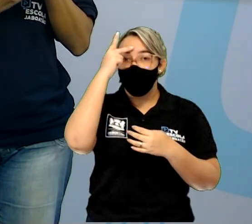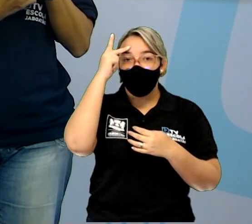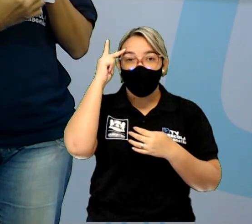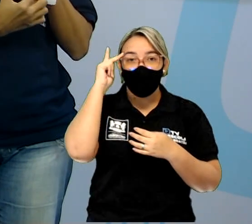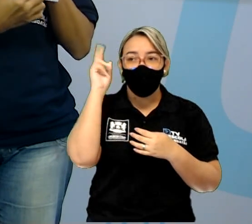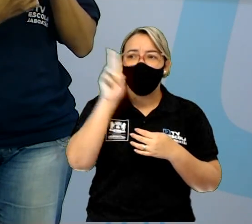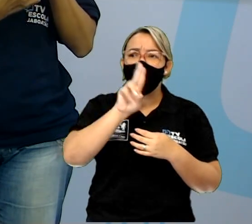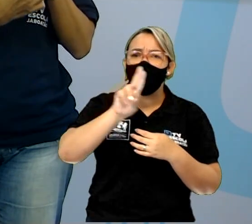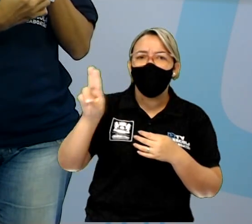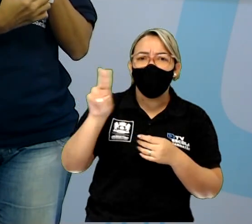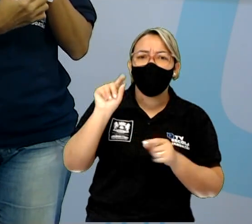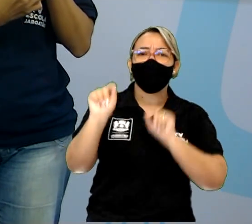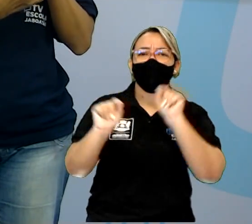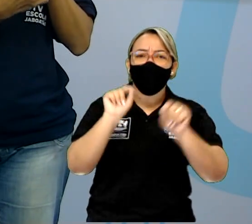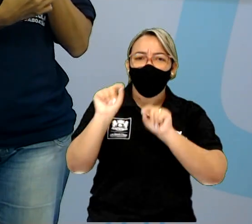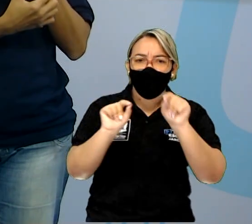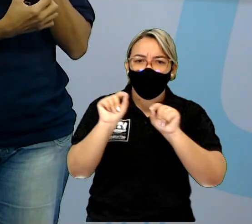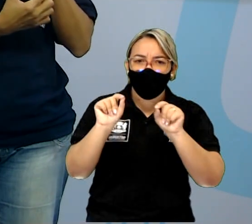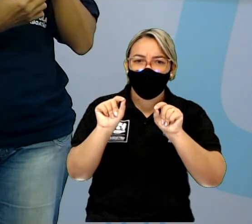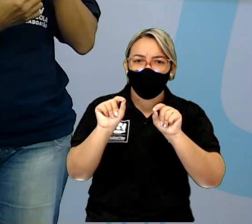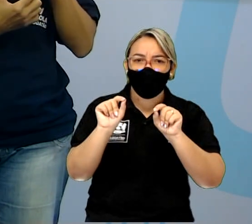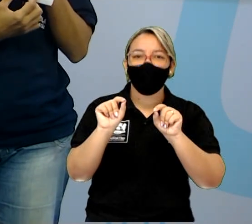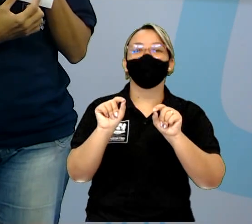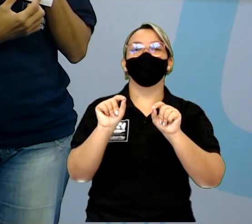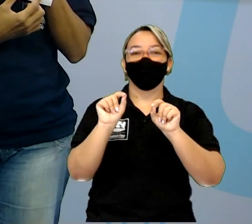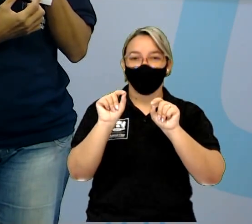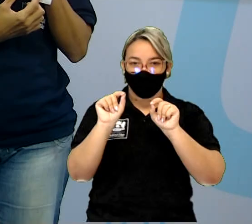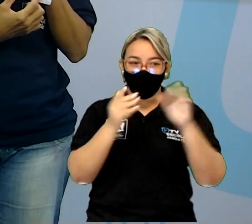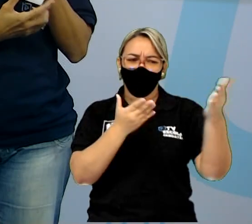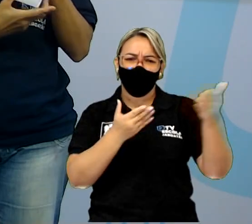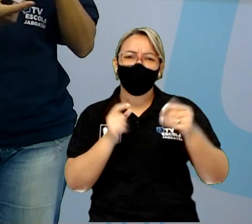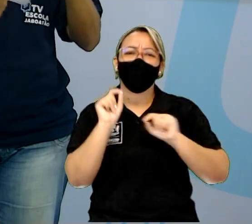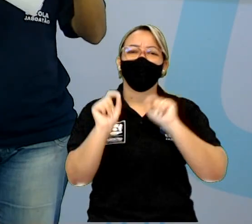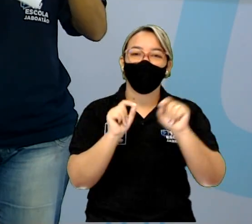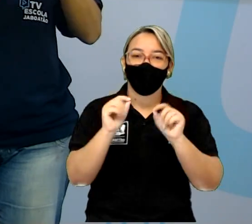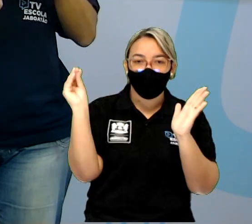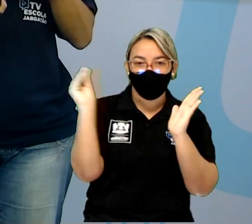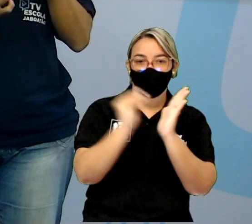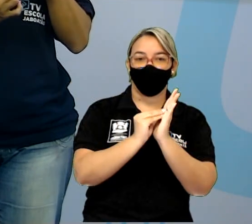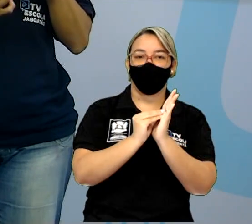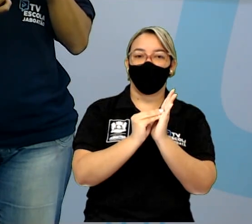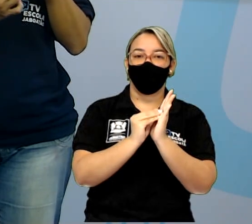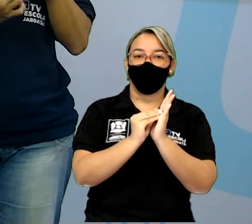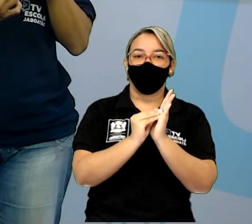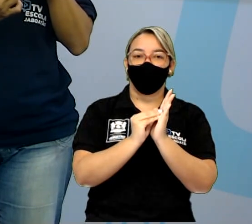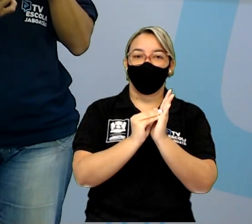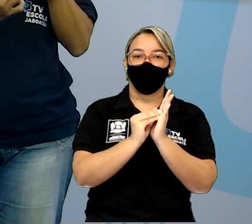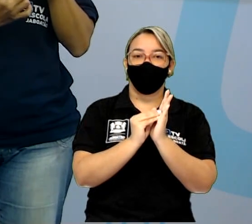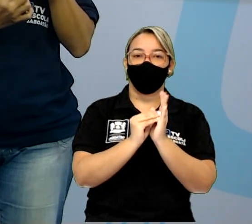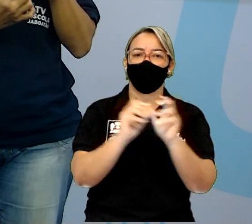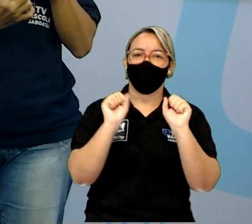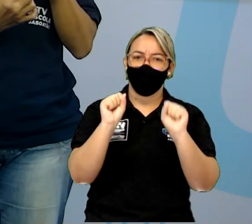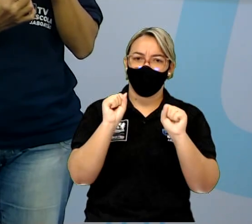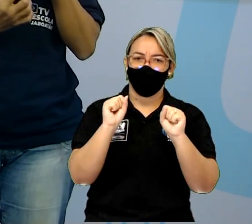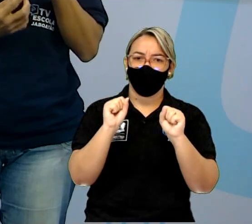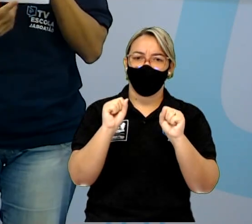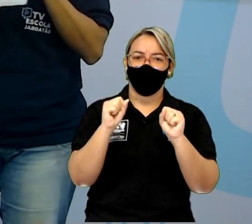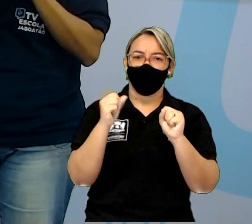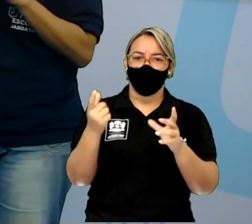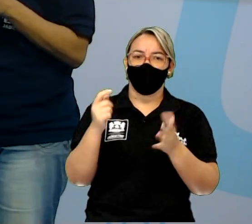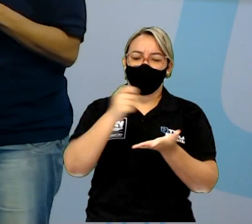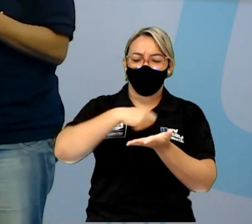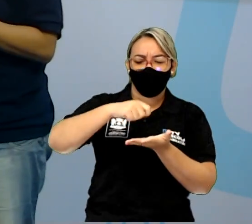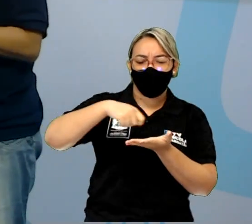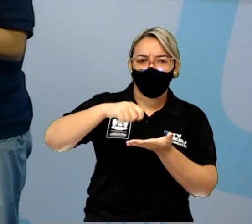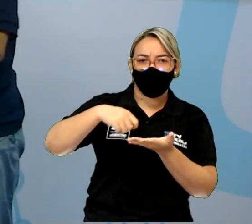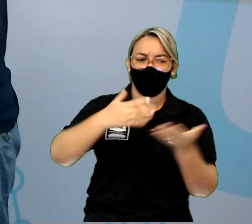para quem vai esse convite, tá bom? Aqui você pode até botar o nome do autor, né?